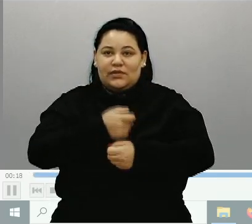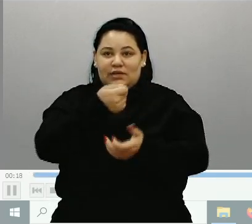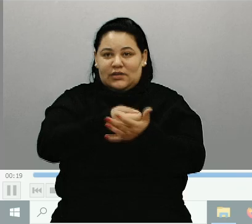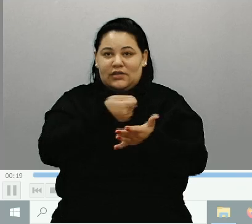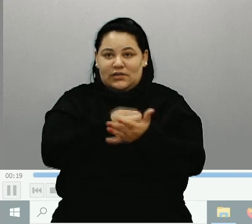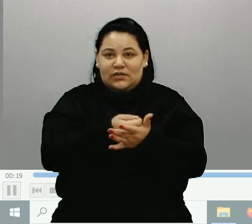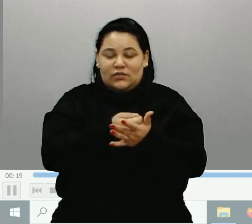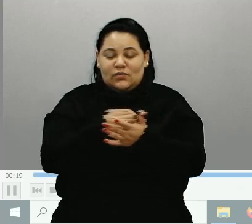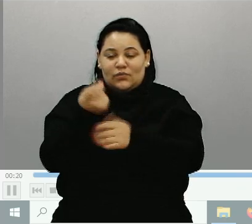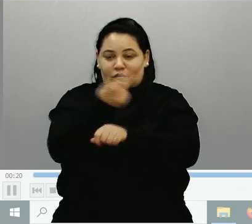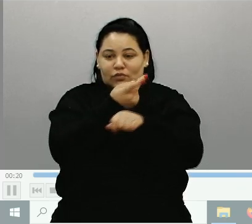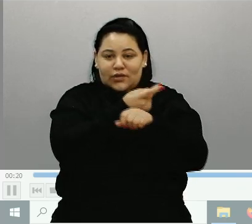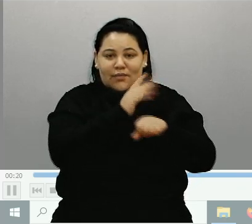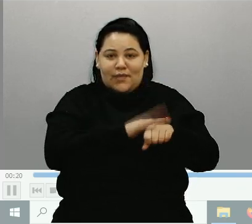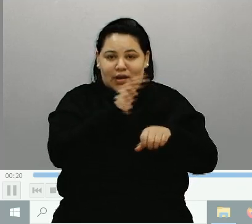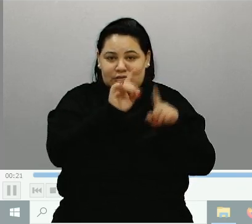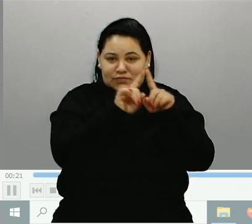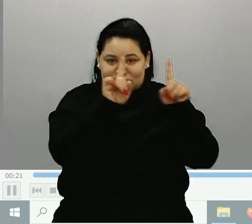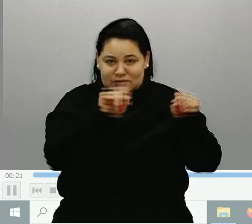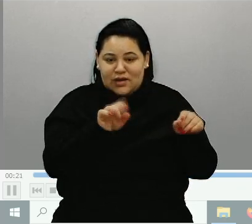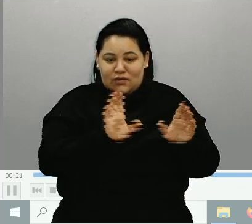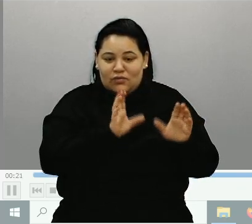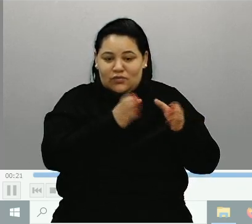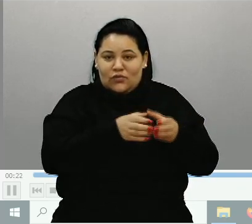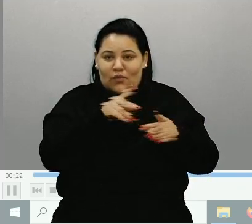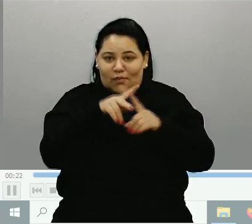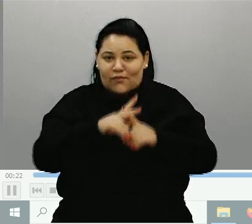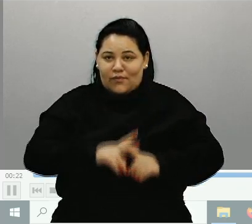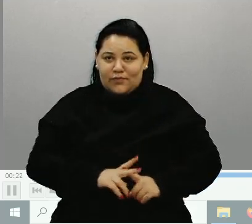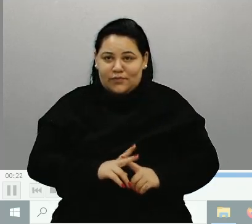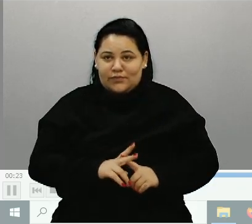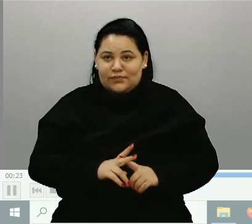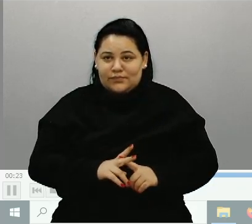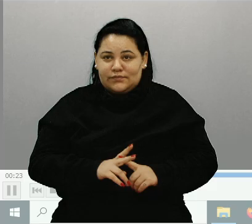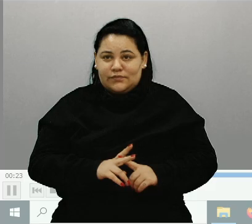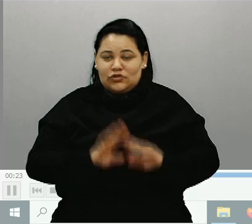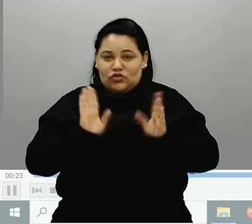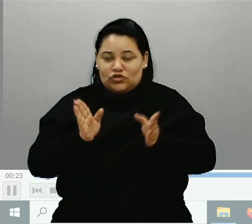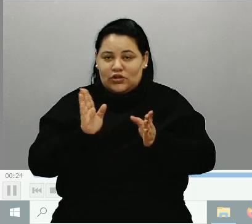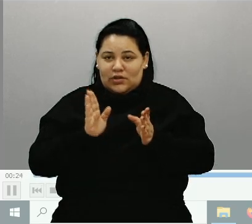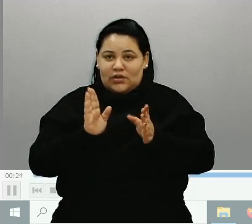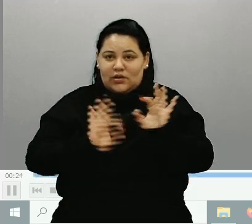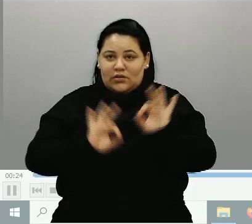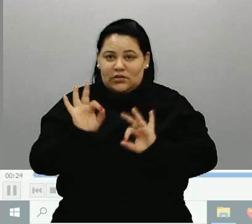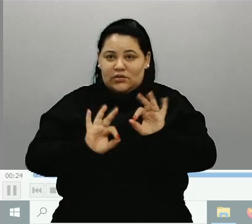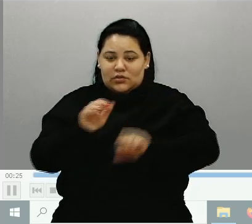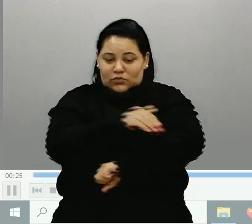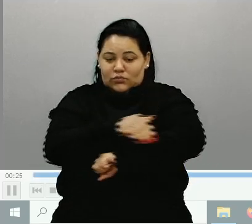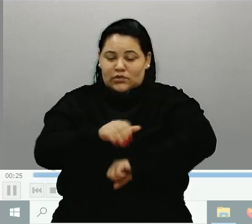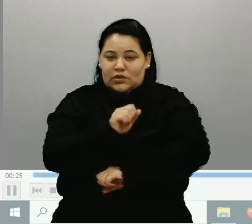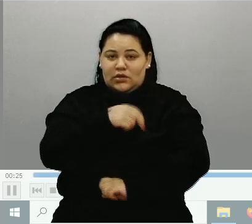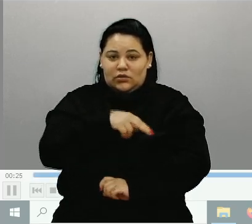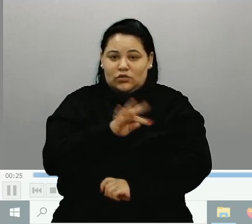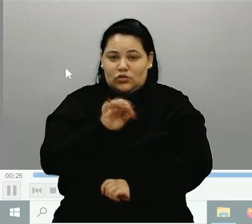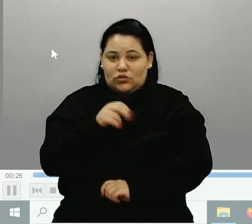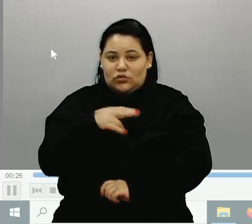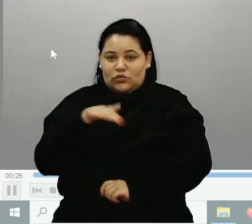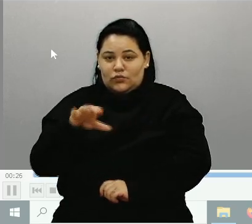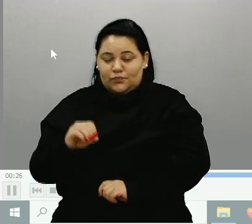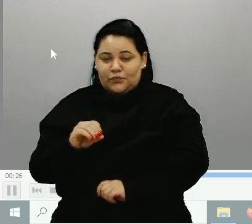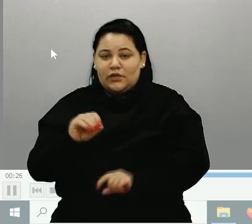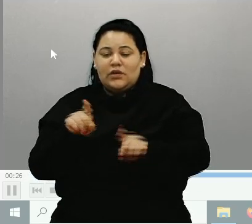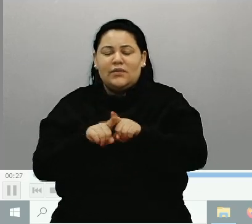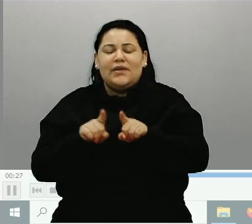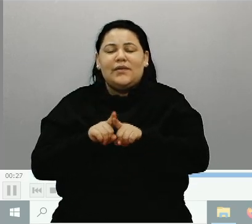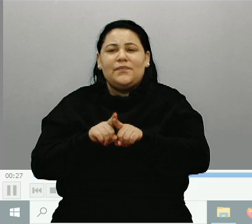equipes. Além dessa, foi consertado uma na Antônio André Guetti, uma tubulação, e tem mais uma